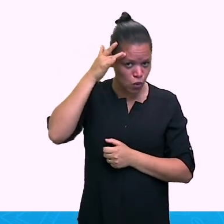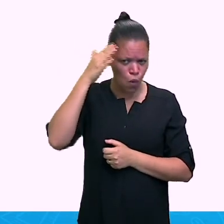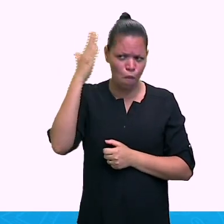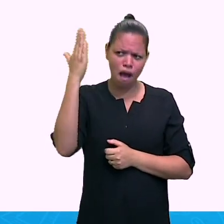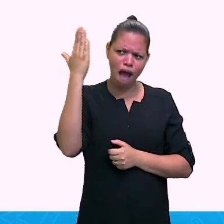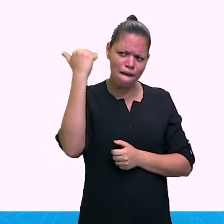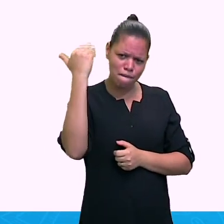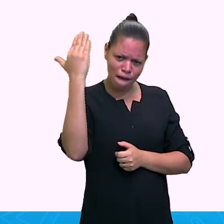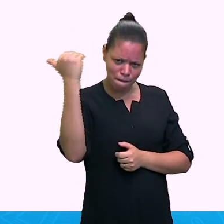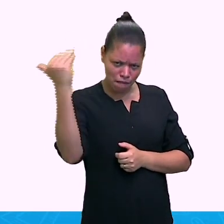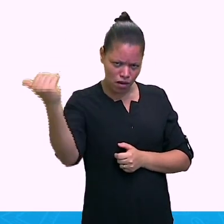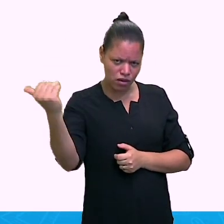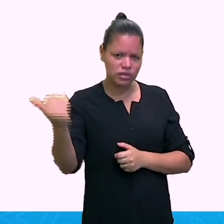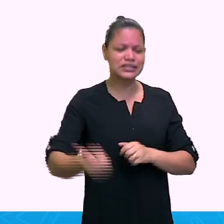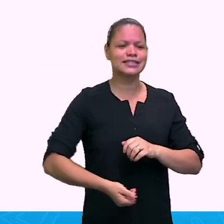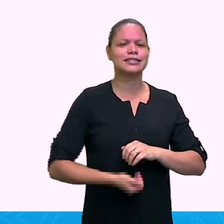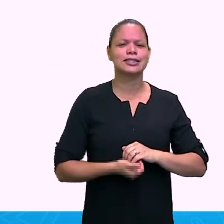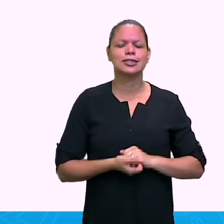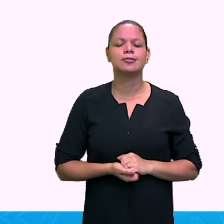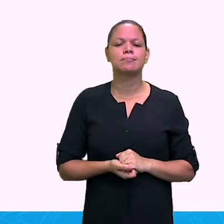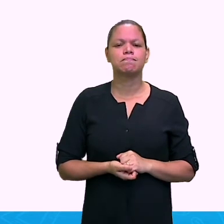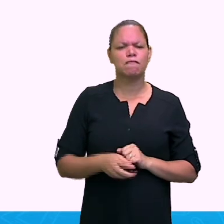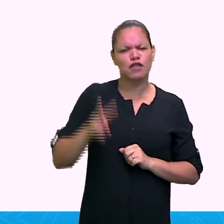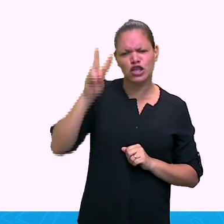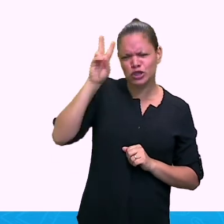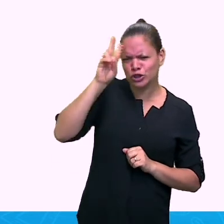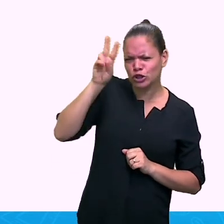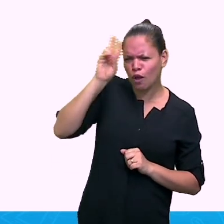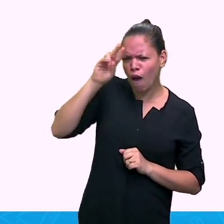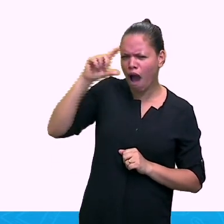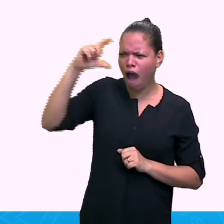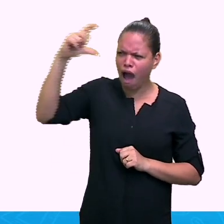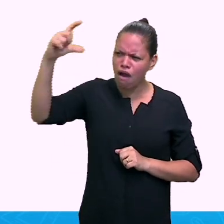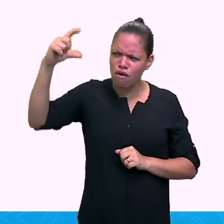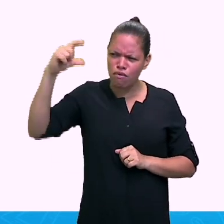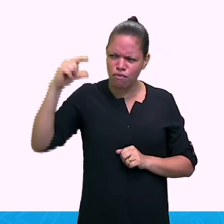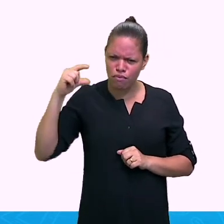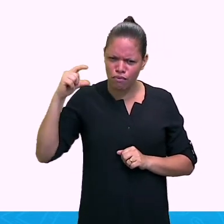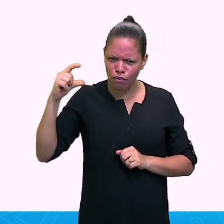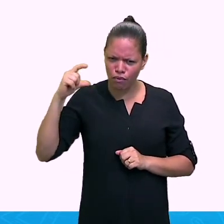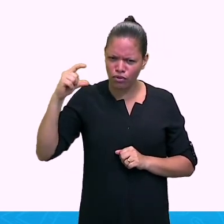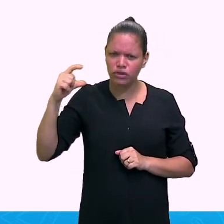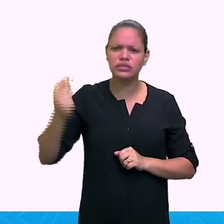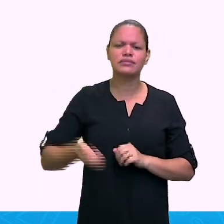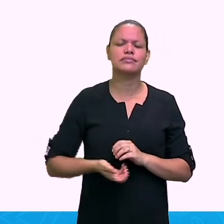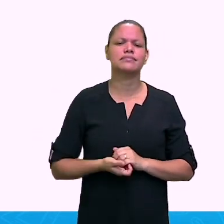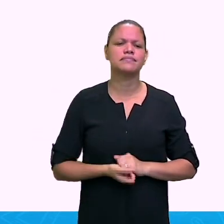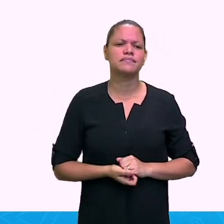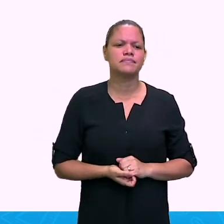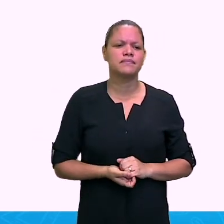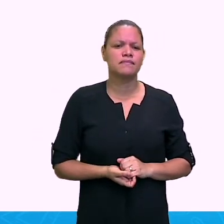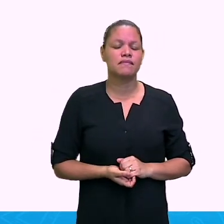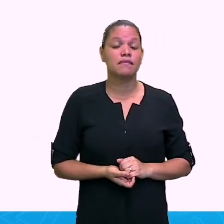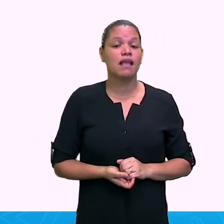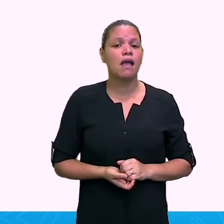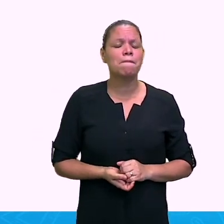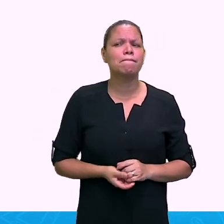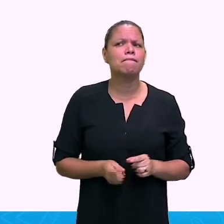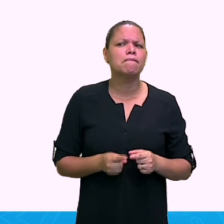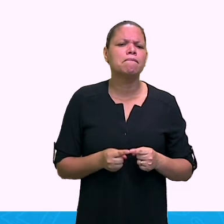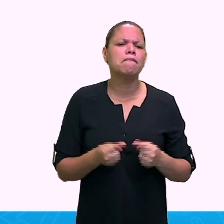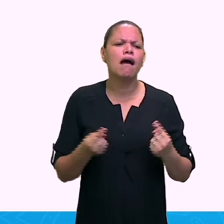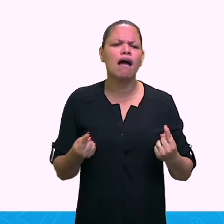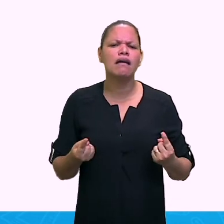são curtinhas, para poder jogar dentro da mídia social. Entendeu? Quando fala I live,